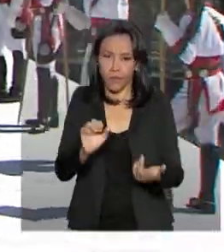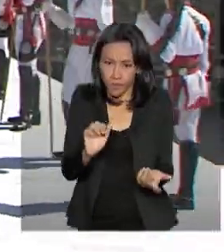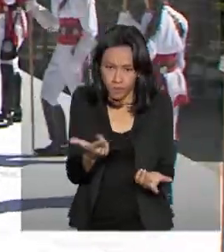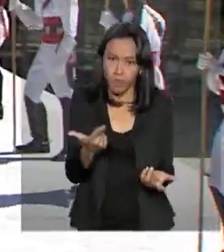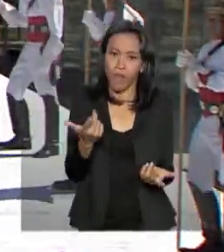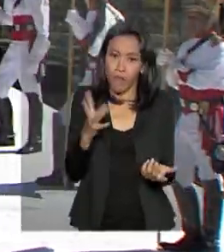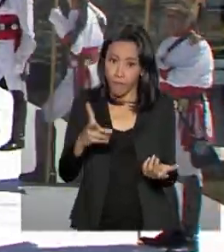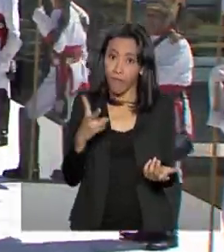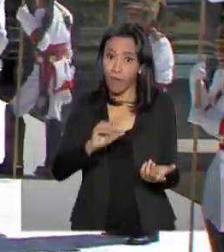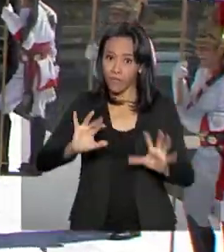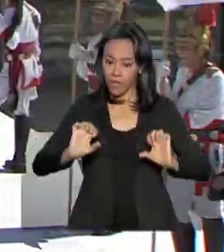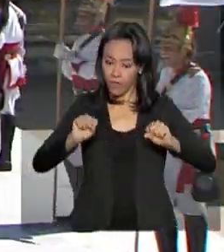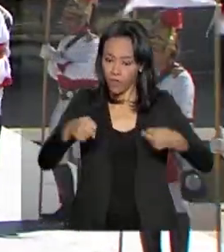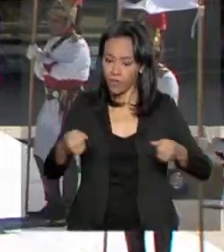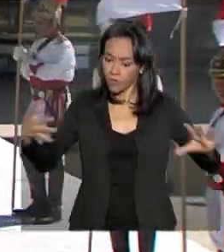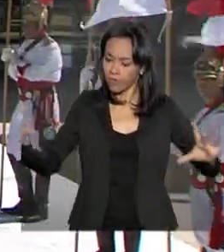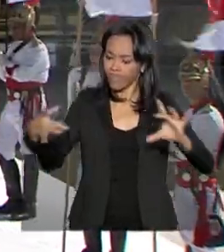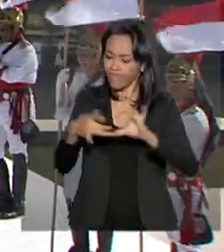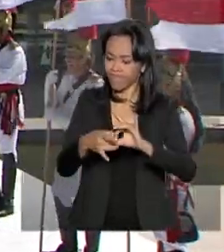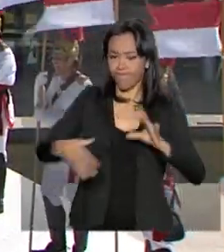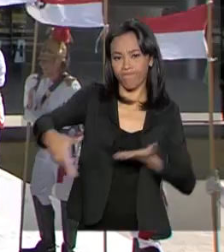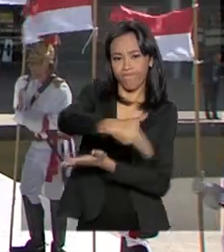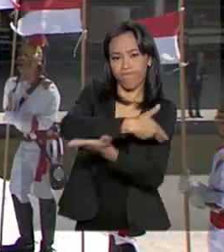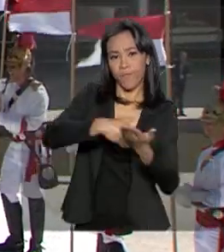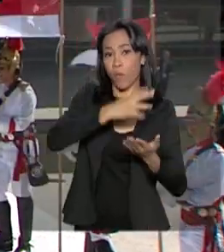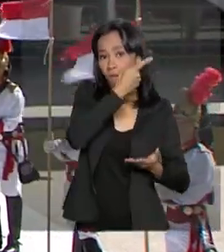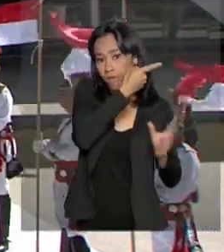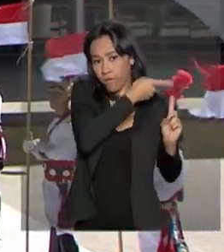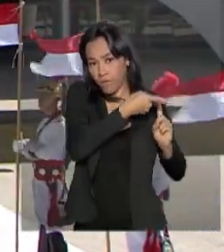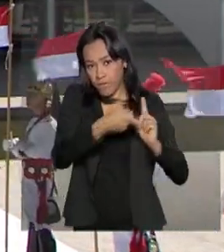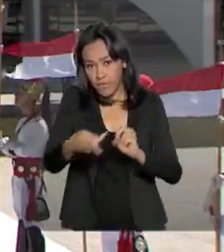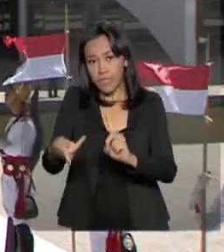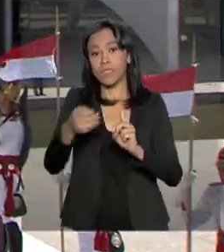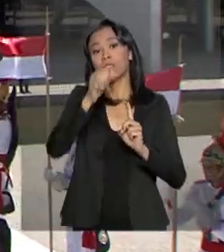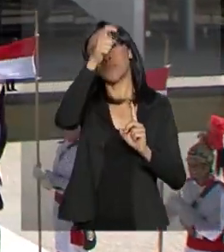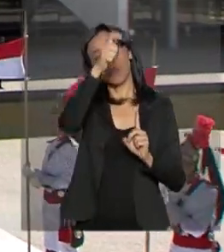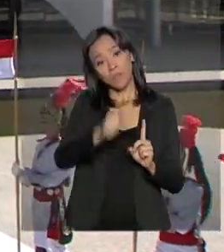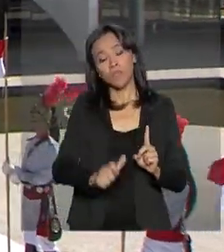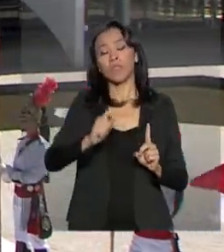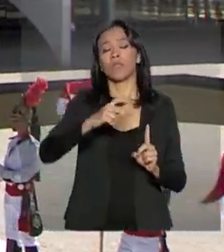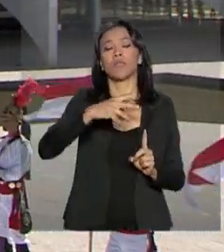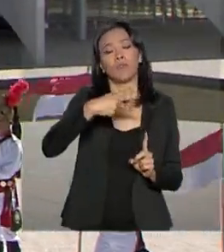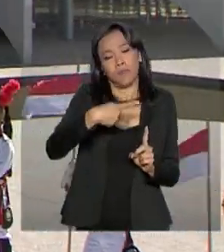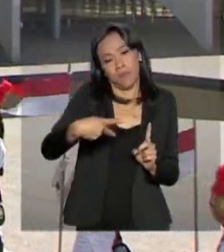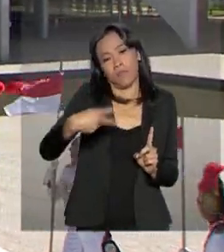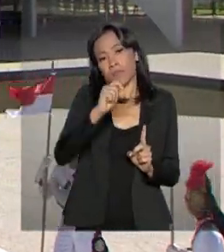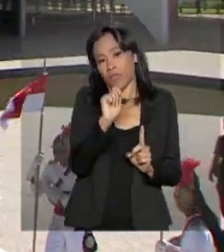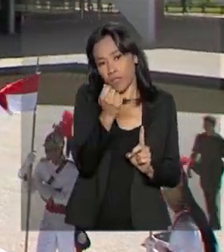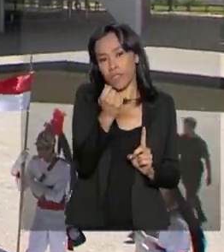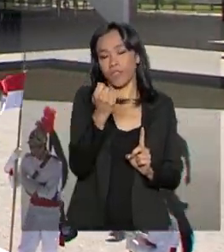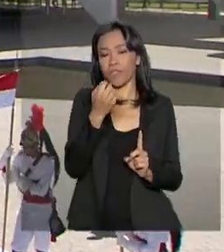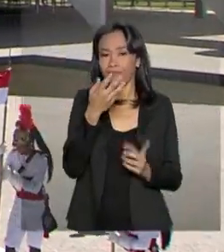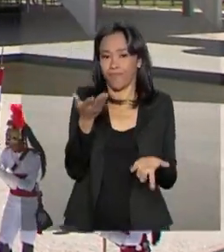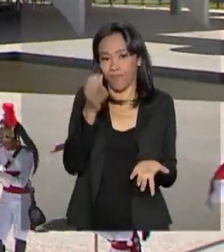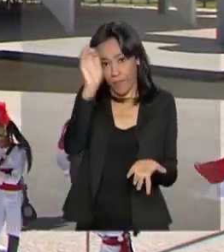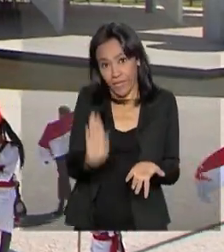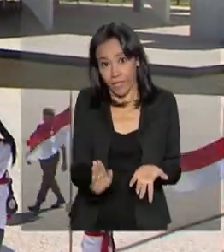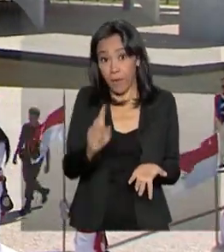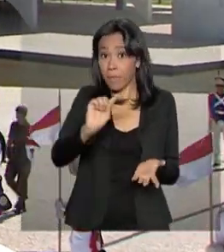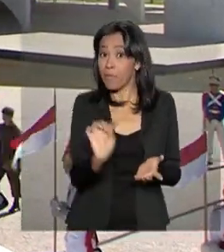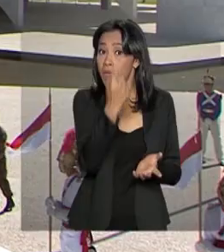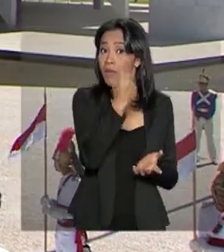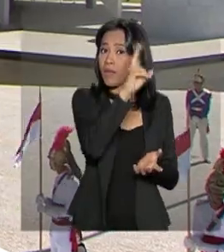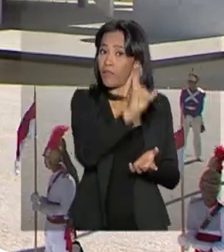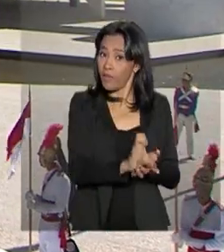vão ser reforçados com essa visita do presidente Maurício Macri ao Brasil. Essa é a primeira visita oficial de um chefe de Estado